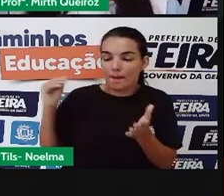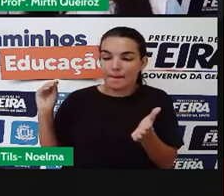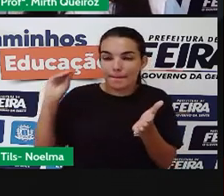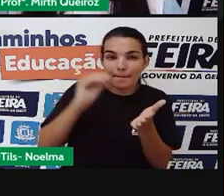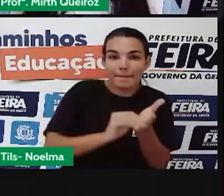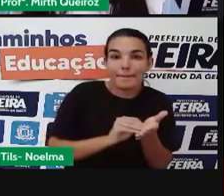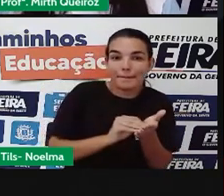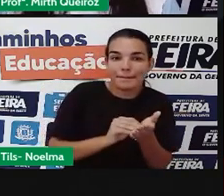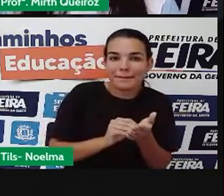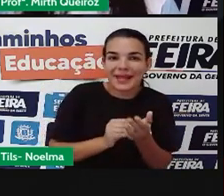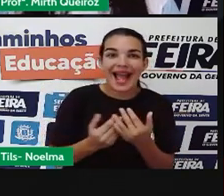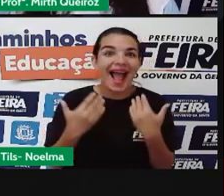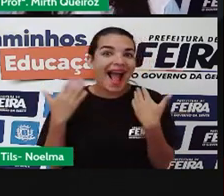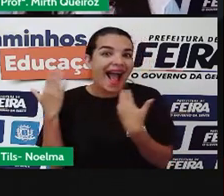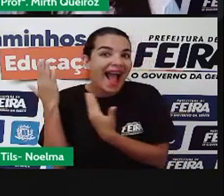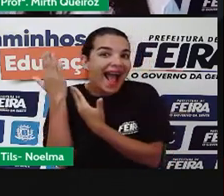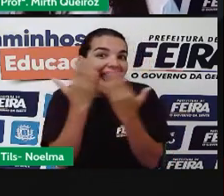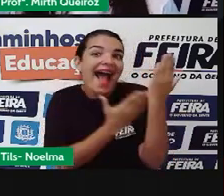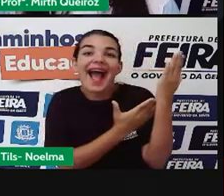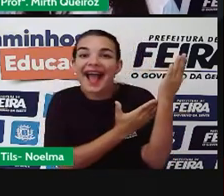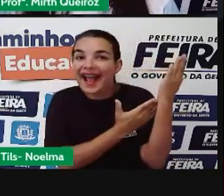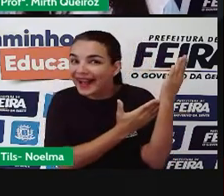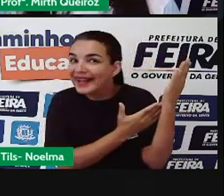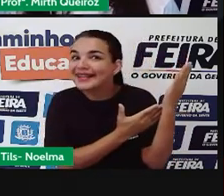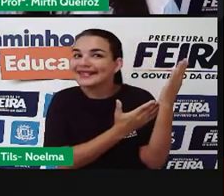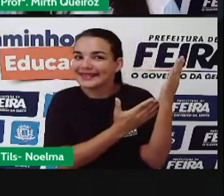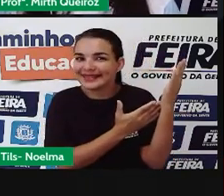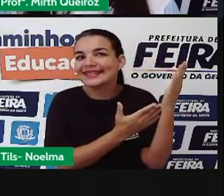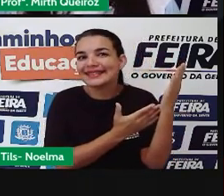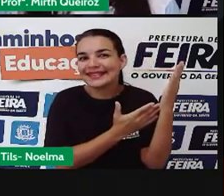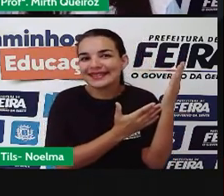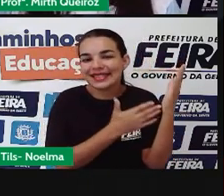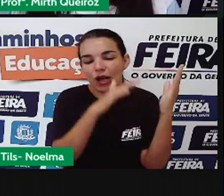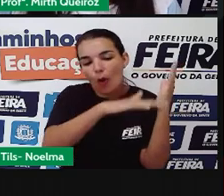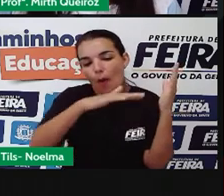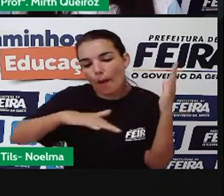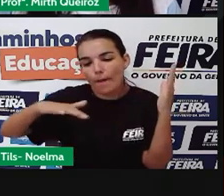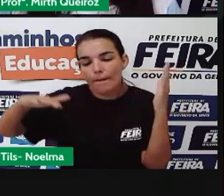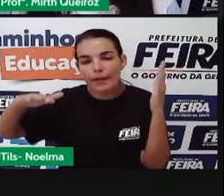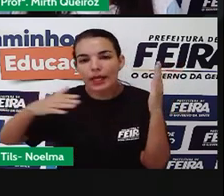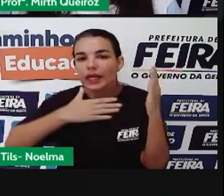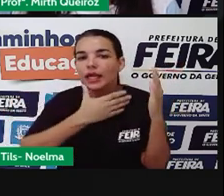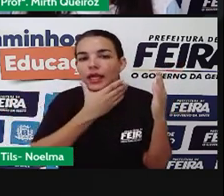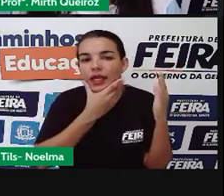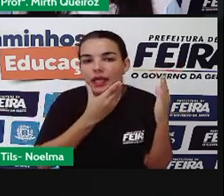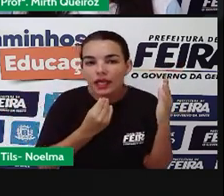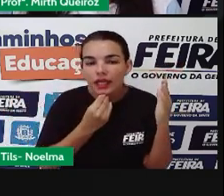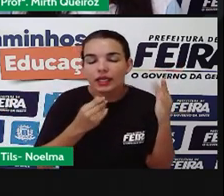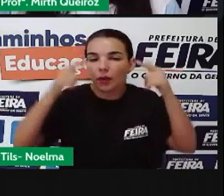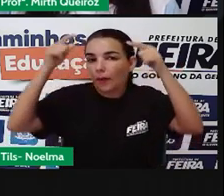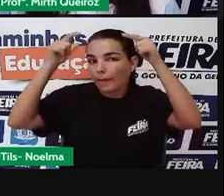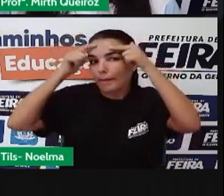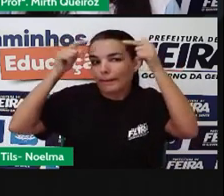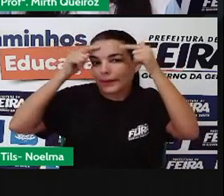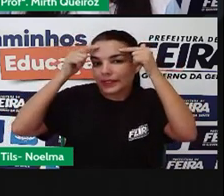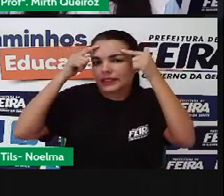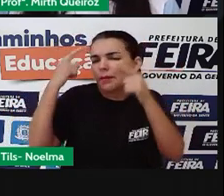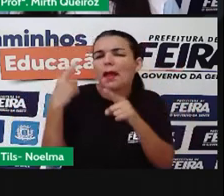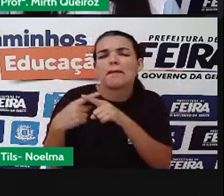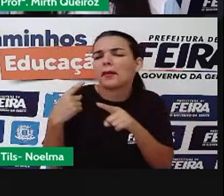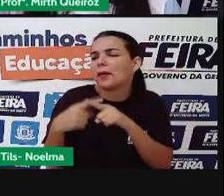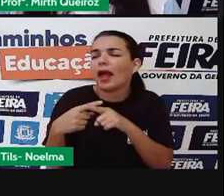o Pequeno Príncipe. Por que eu colocaria o Pequeno Príncipe?